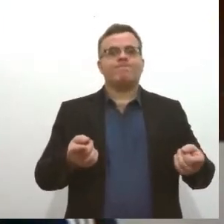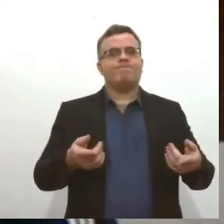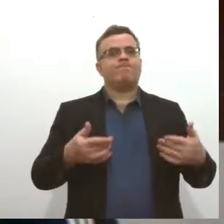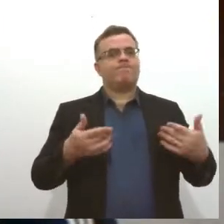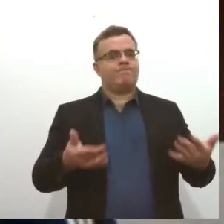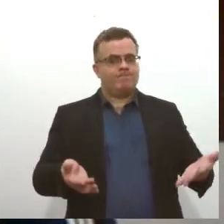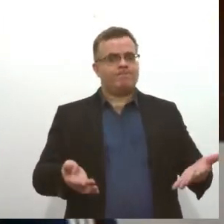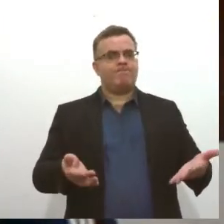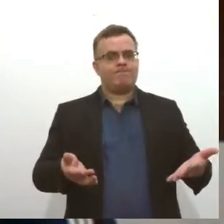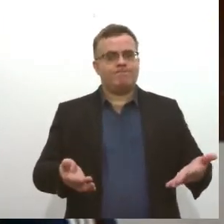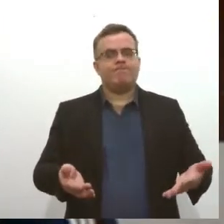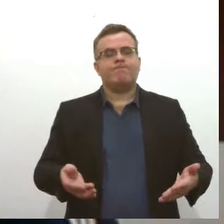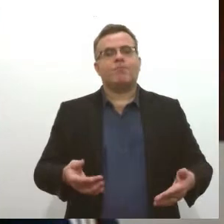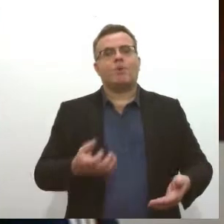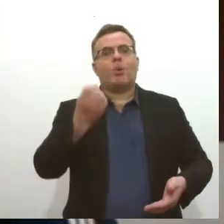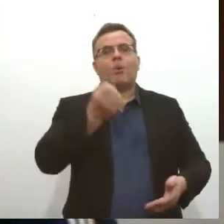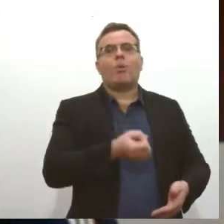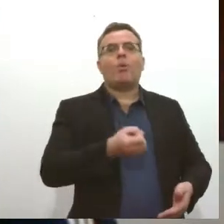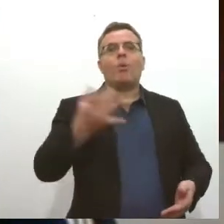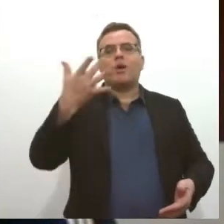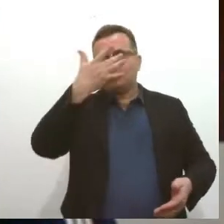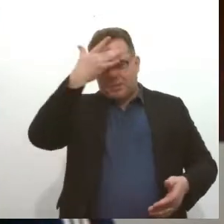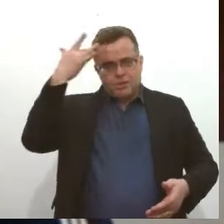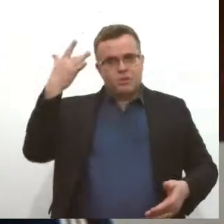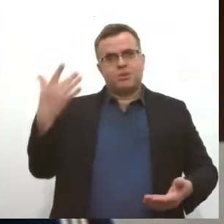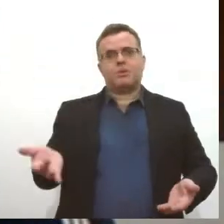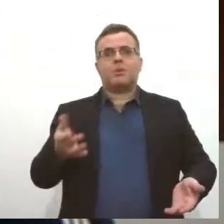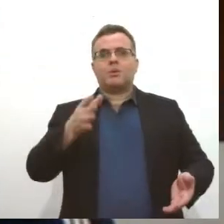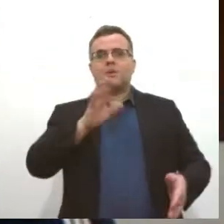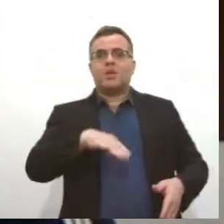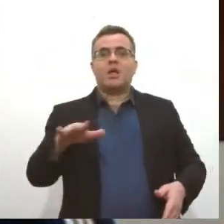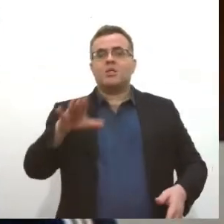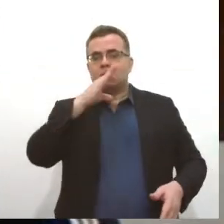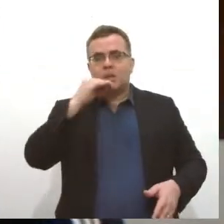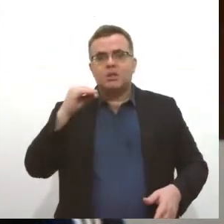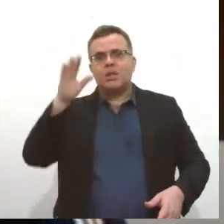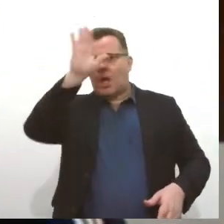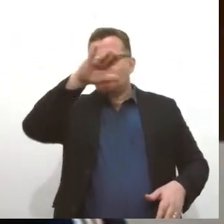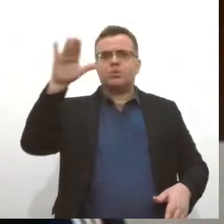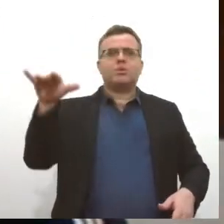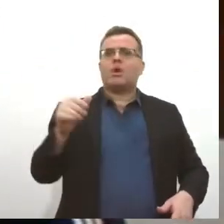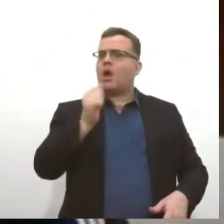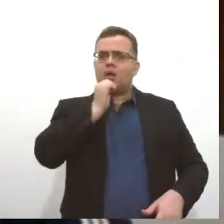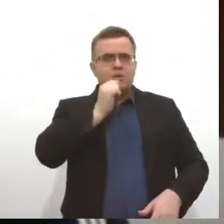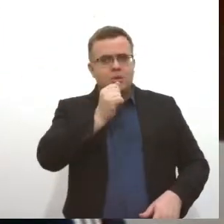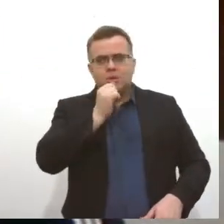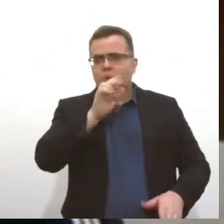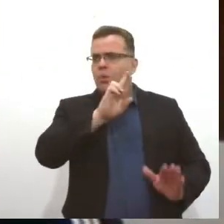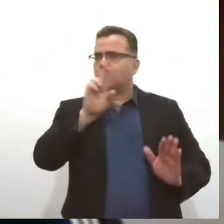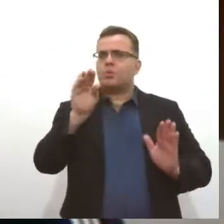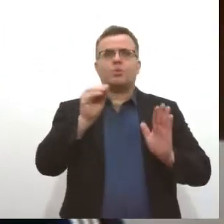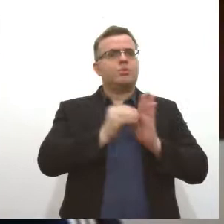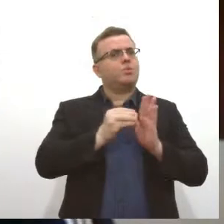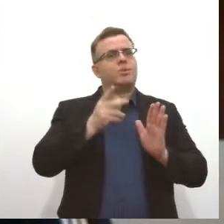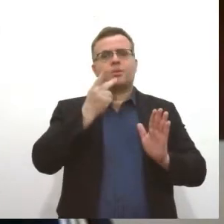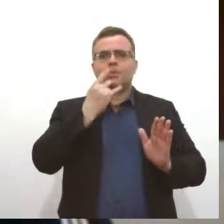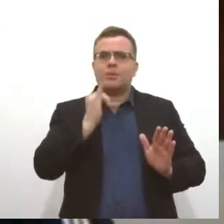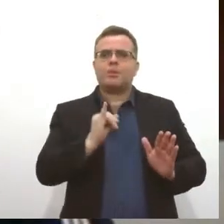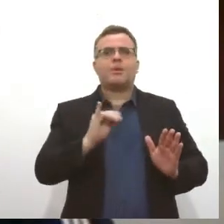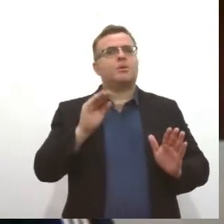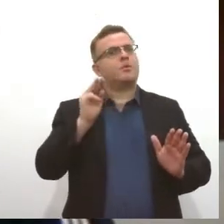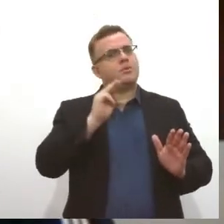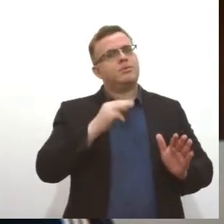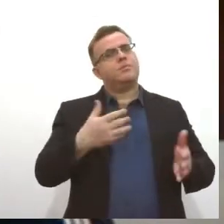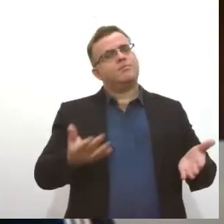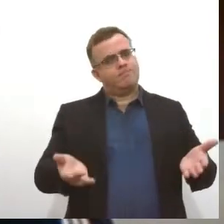pessoas, né? Crianças, adolescentes e adultos que, infelizmente, não constam o nome do pai no